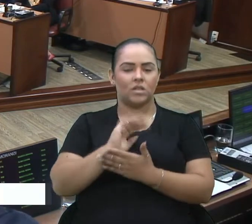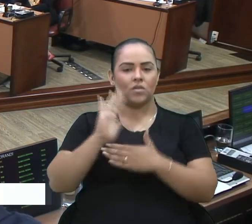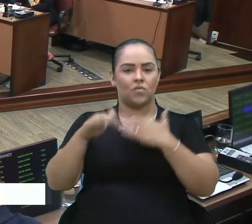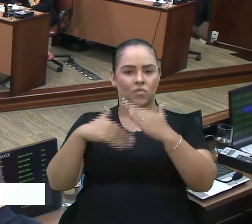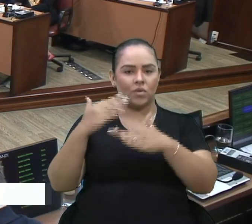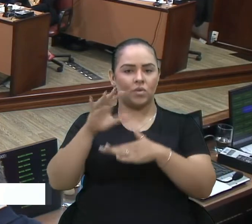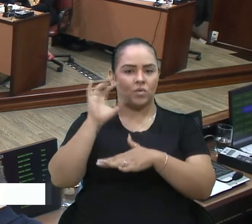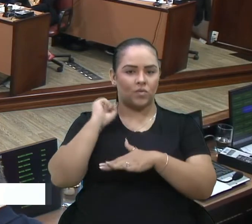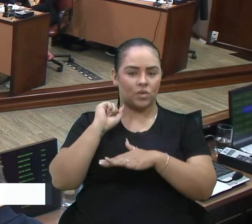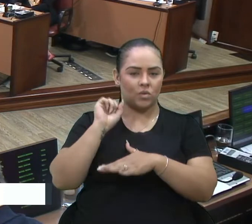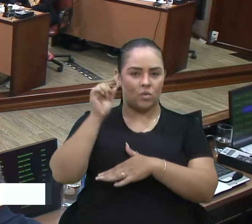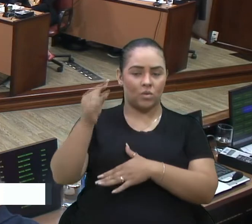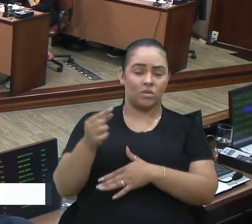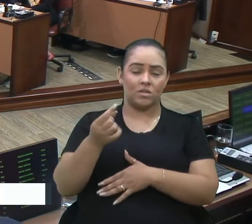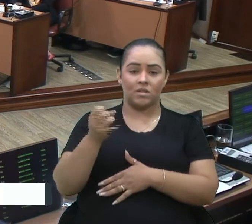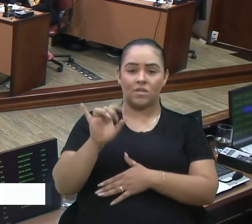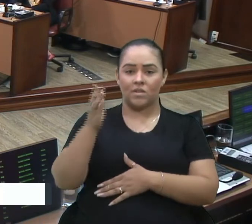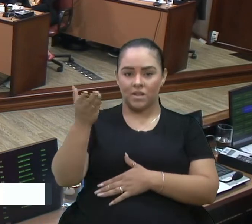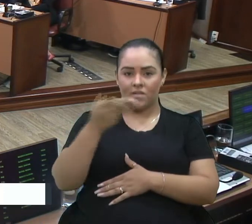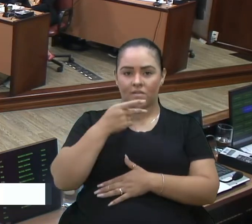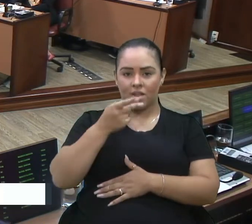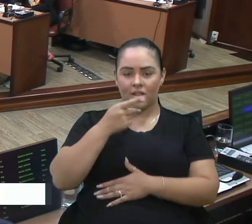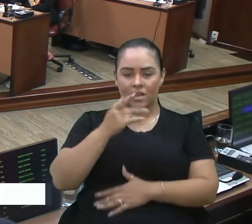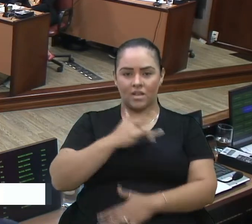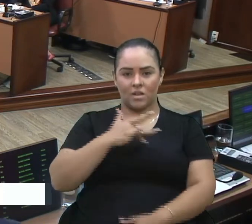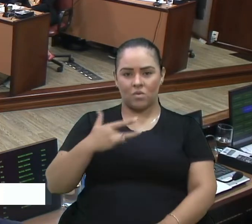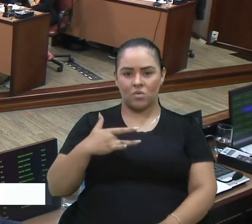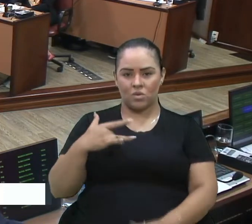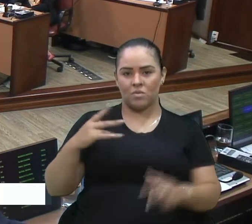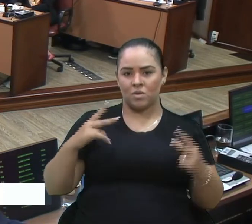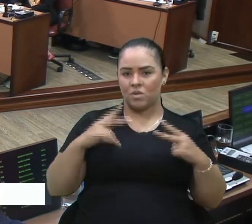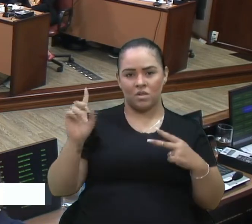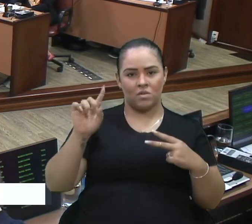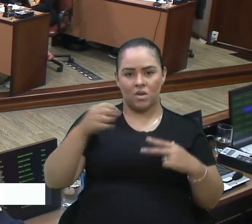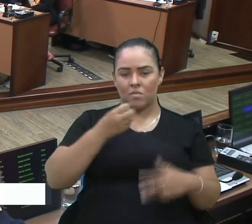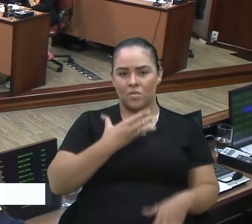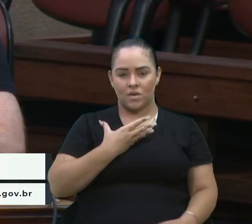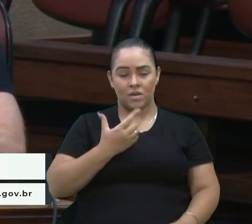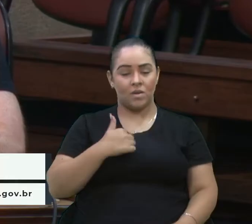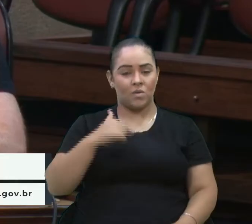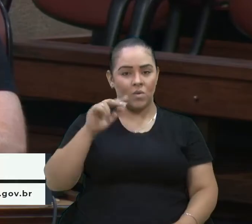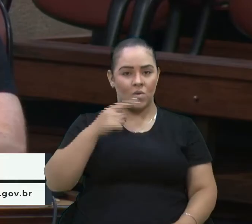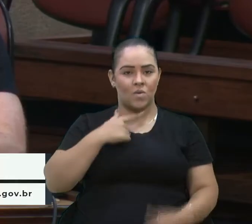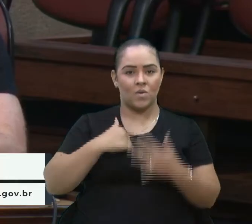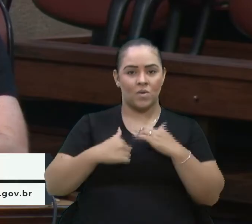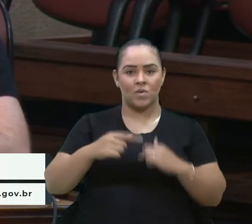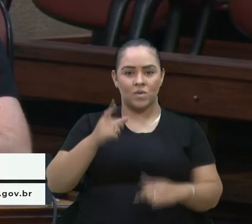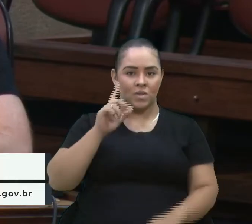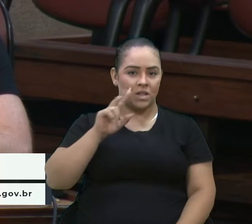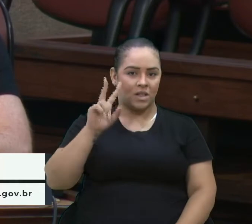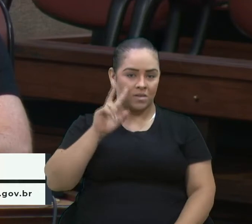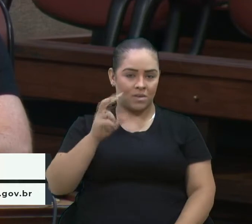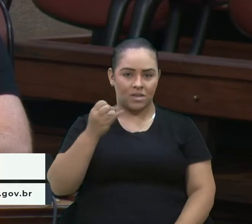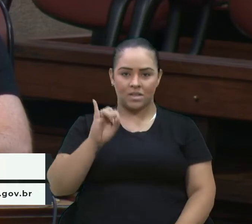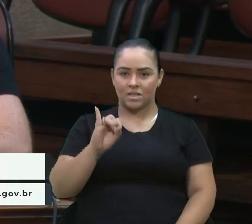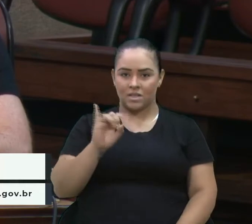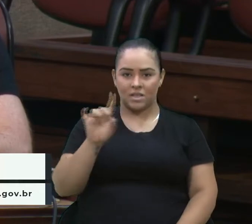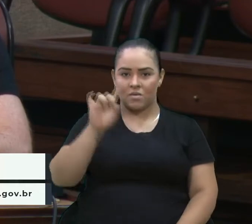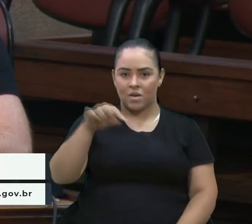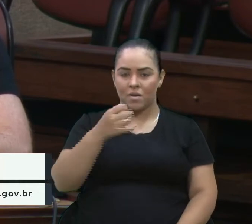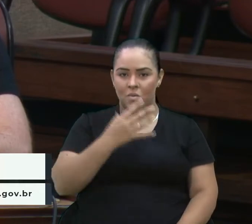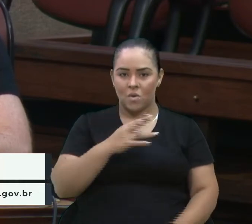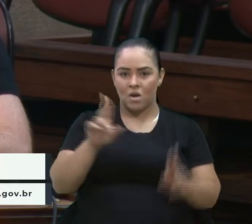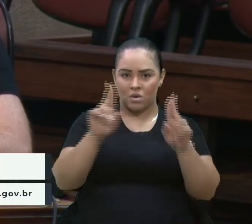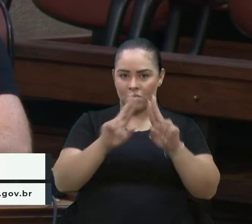lados. Quando o senhor fala que a saúde privatizada não é boa, eu sempre gosto de lembrar que, se não fosse boa, Unimed não tinha tantos filiados,